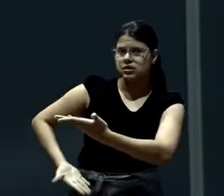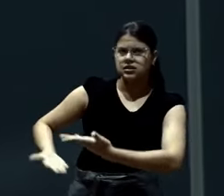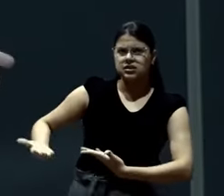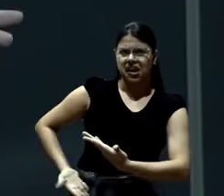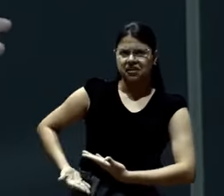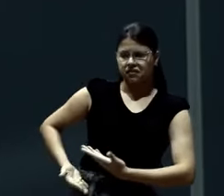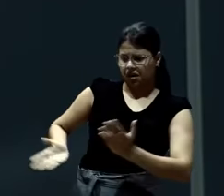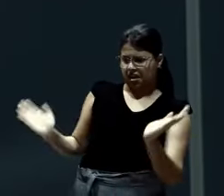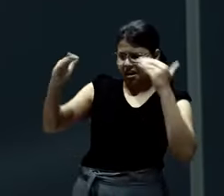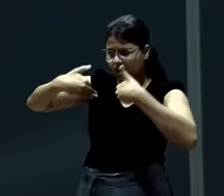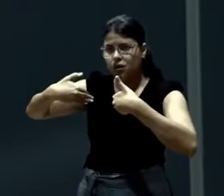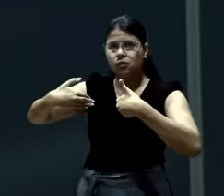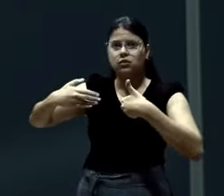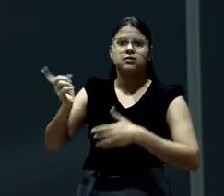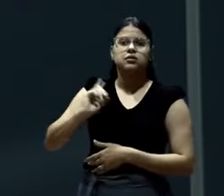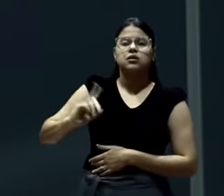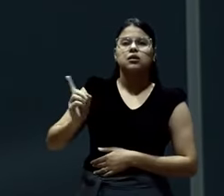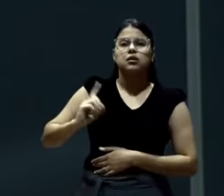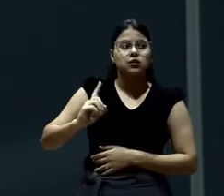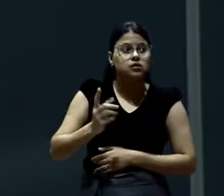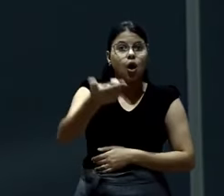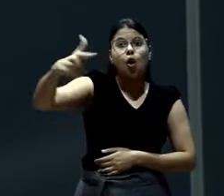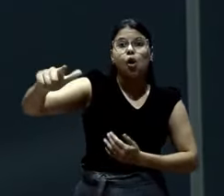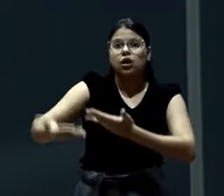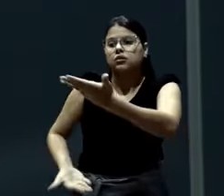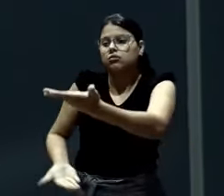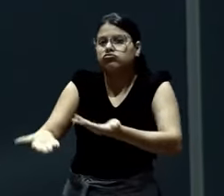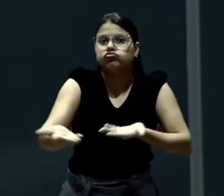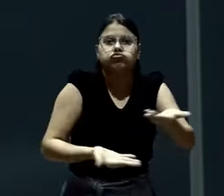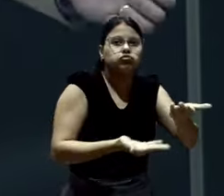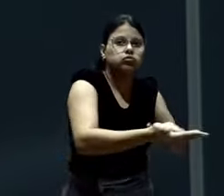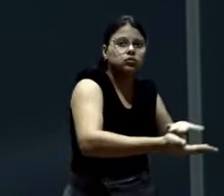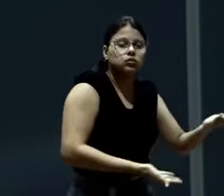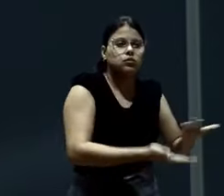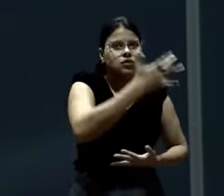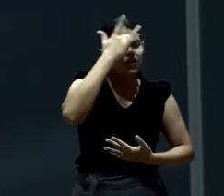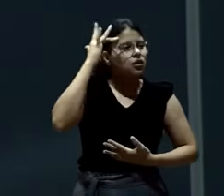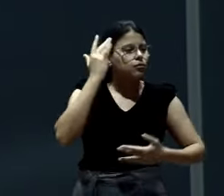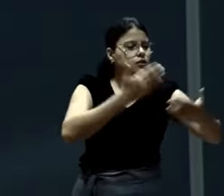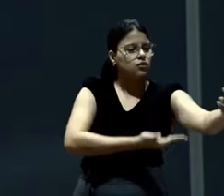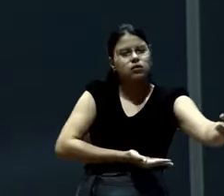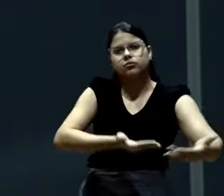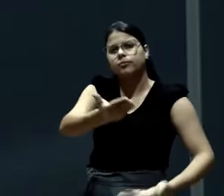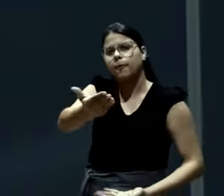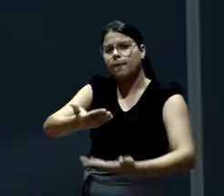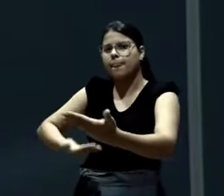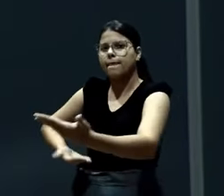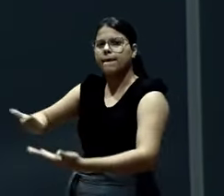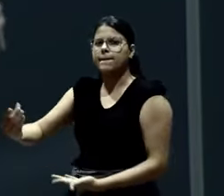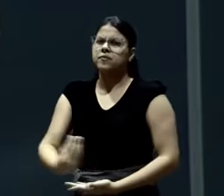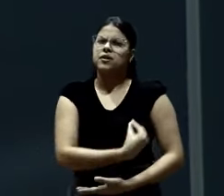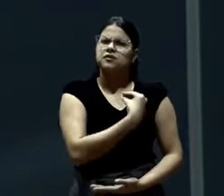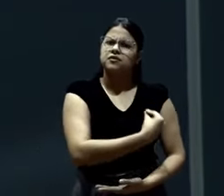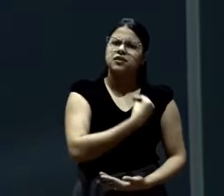não. Servir o próximo. Evangelho. É pessoas. São vidas.